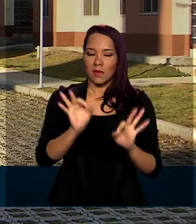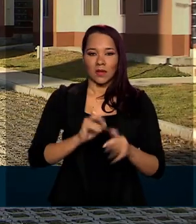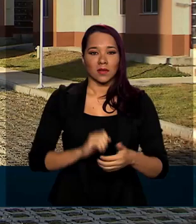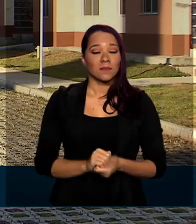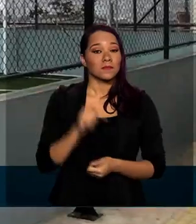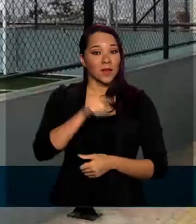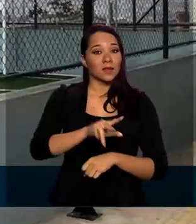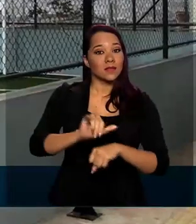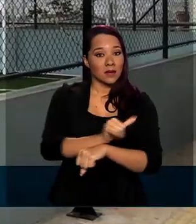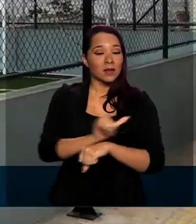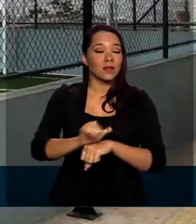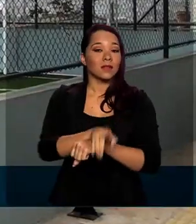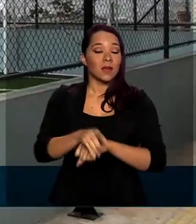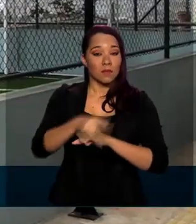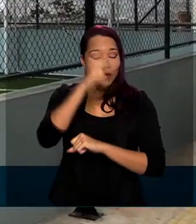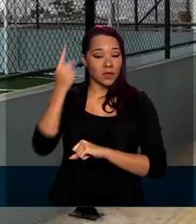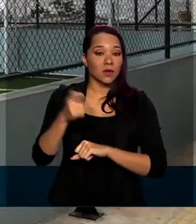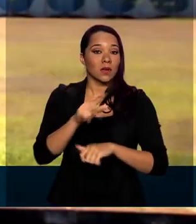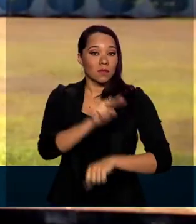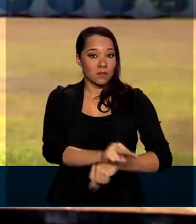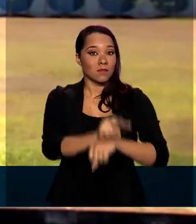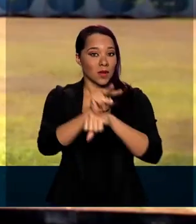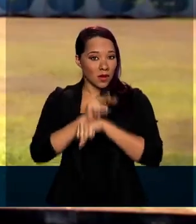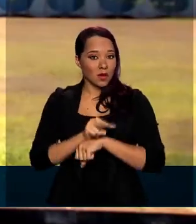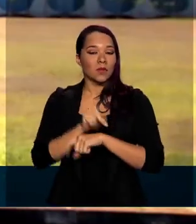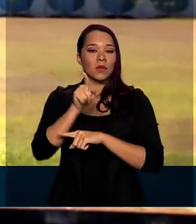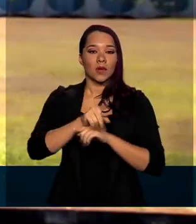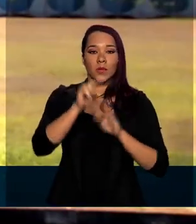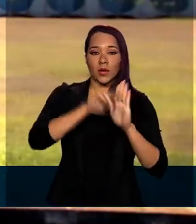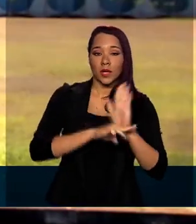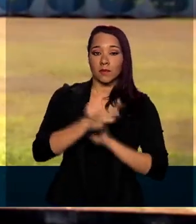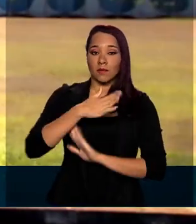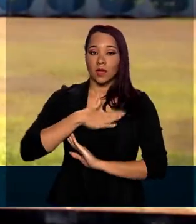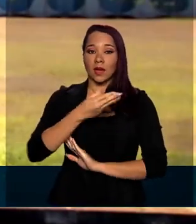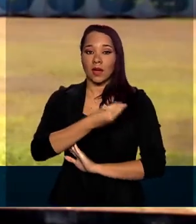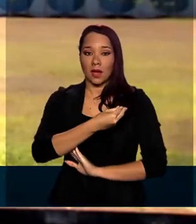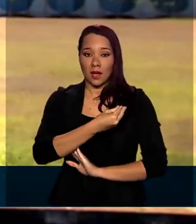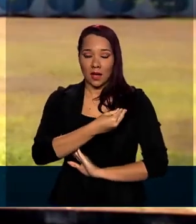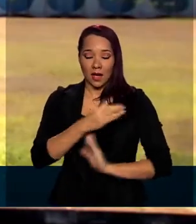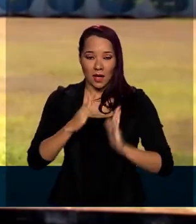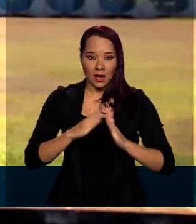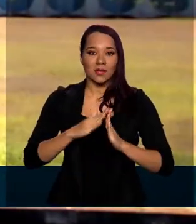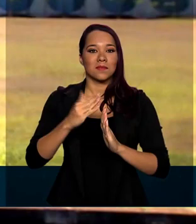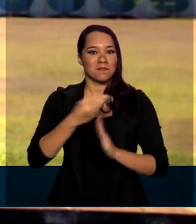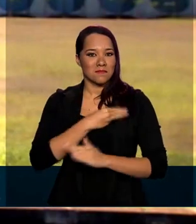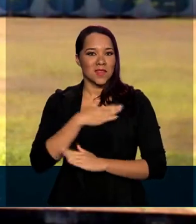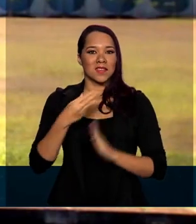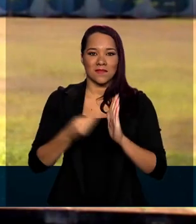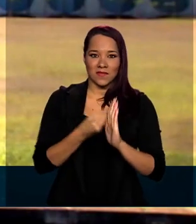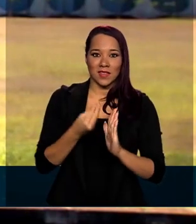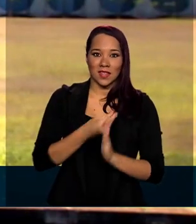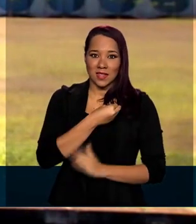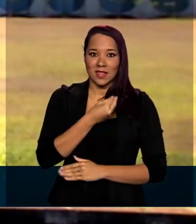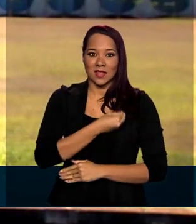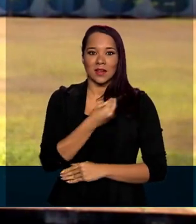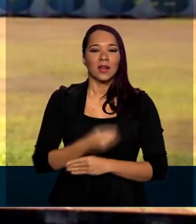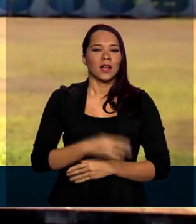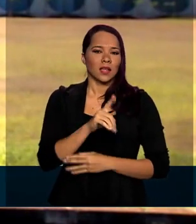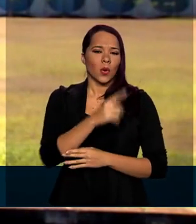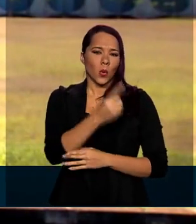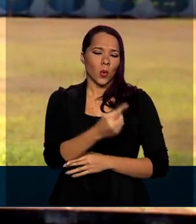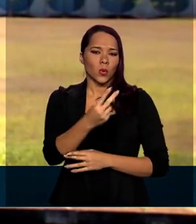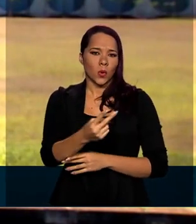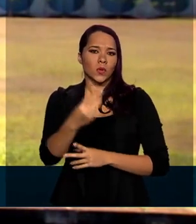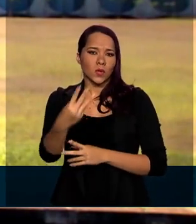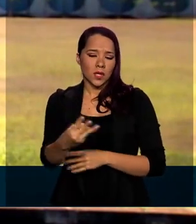medida vale para quem fez o financiamento pelo programa Minha Casa Minha Vida, nas faixas 1,5, 2 e